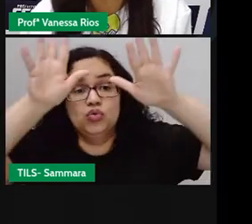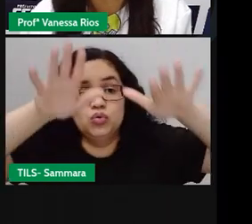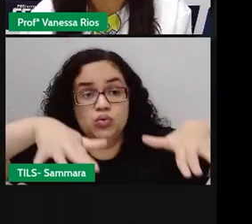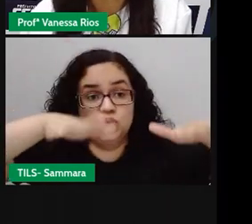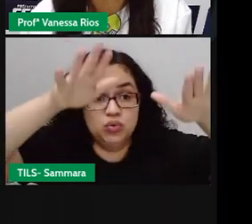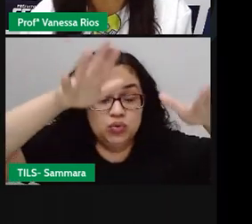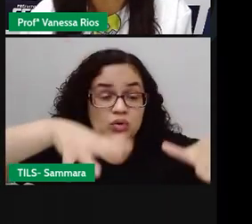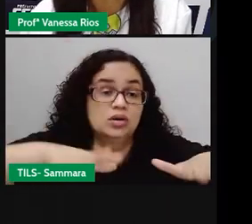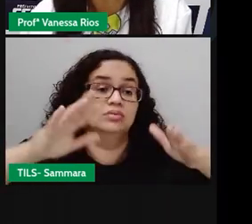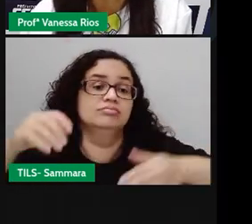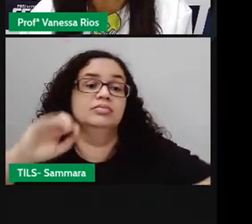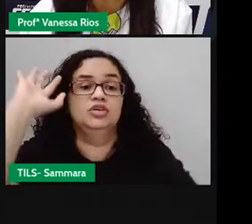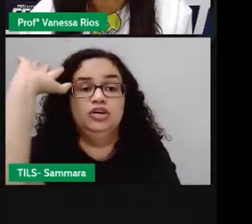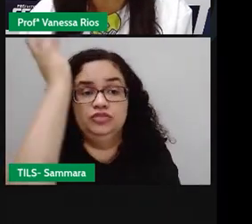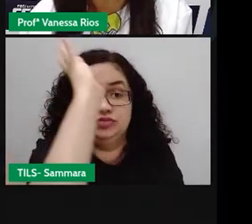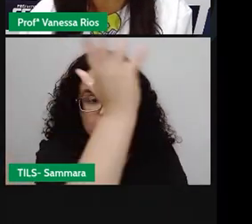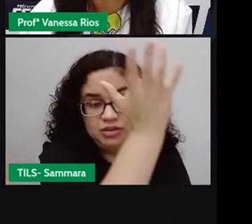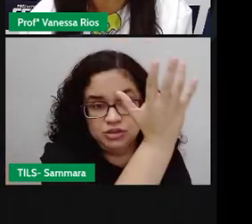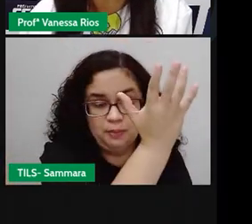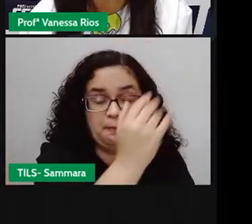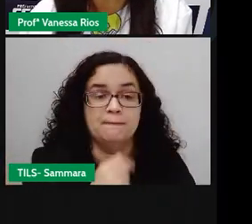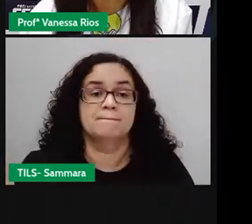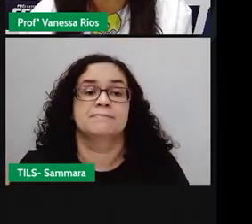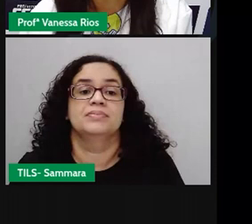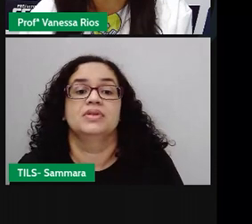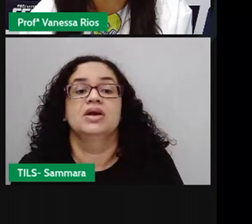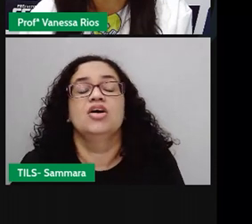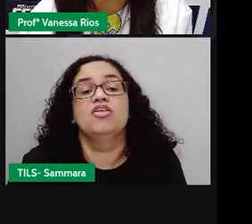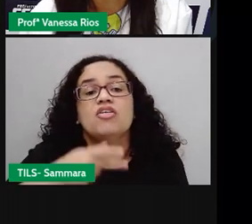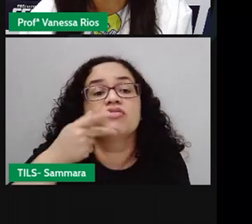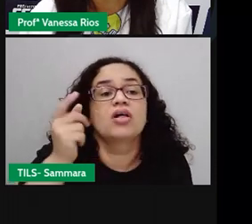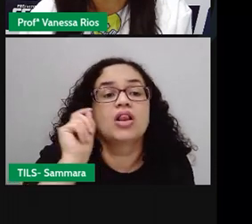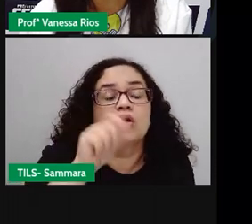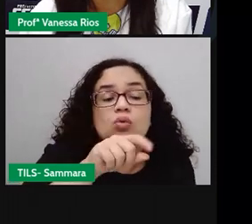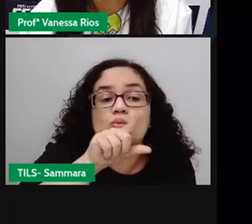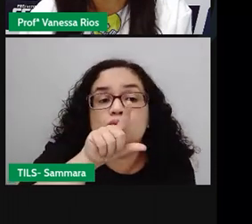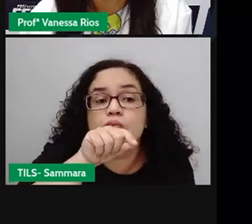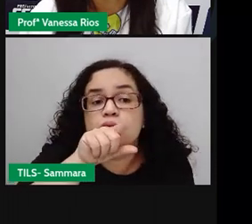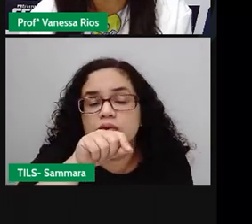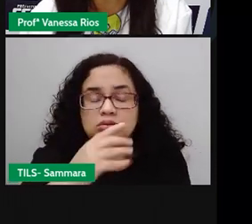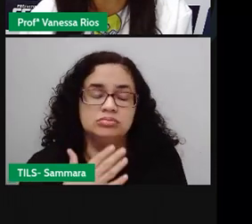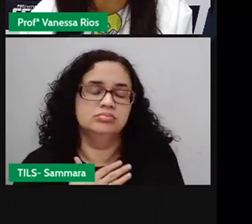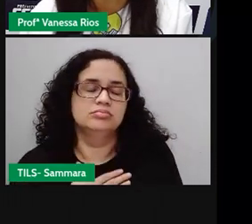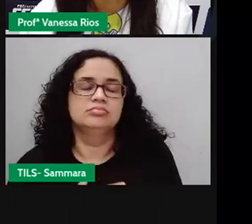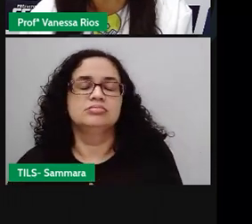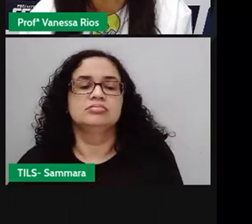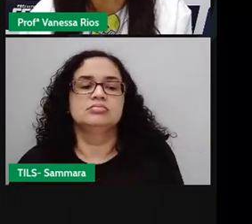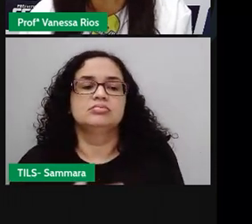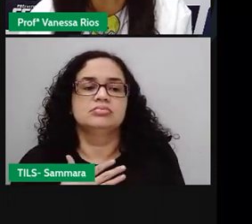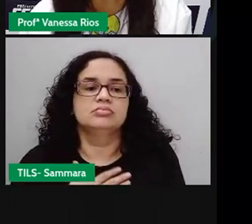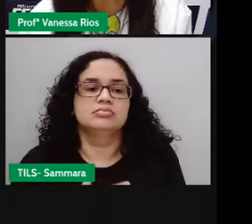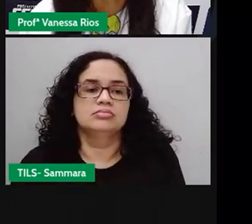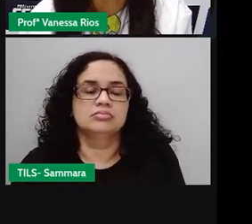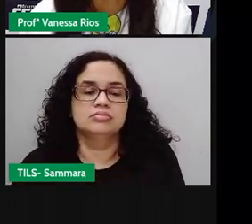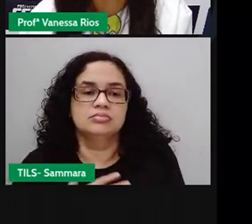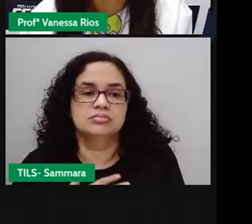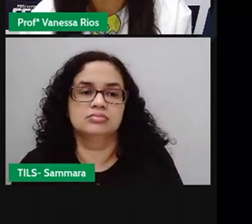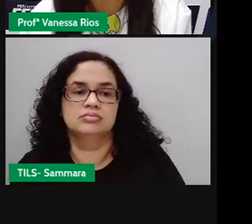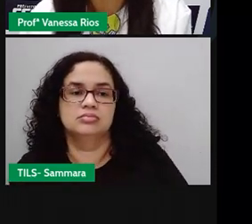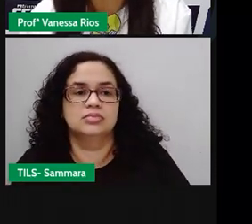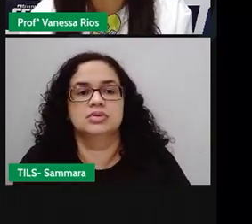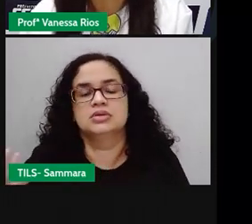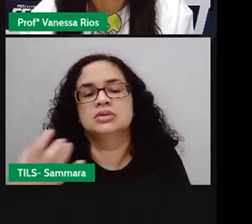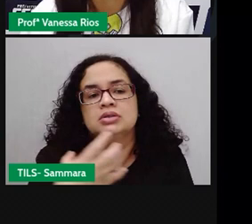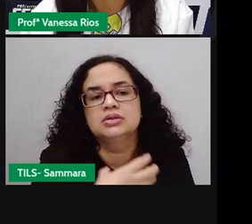em direção à floresta. E aí nessa parte fala o quê? O urubu voava tranquilo quando no meio do caminho